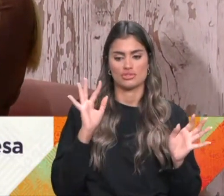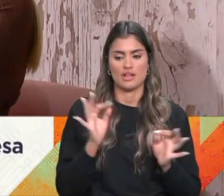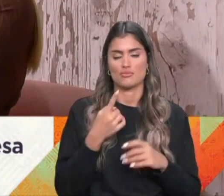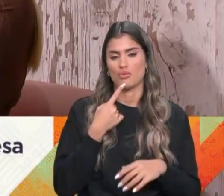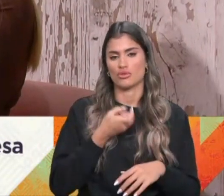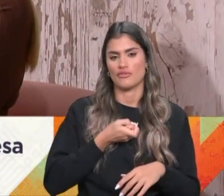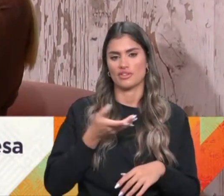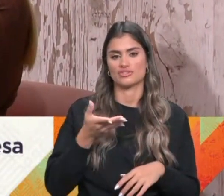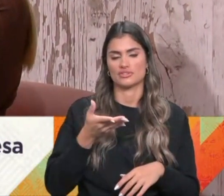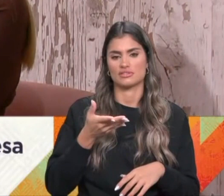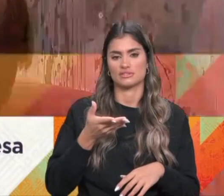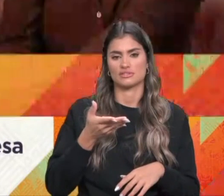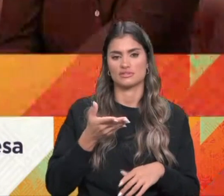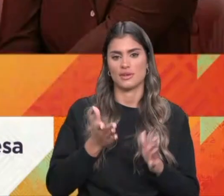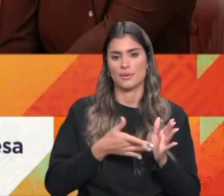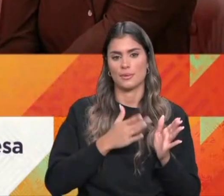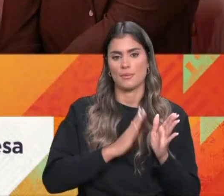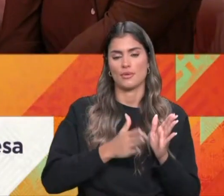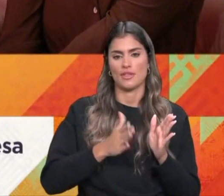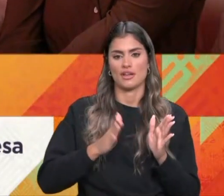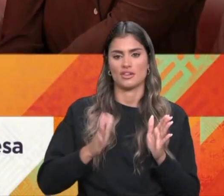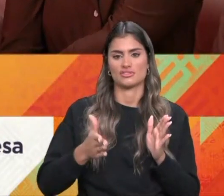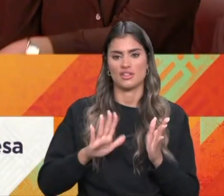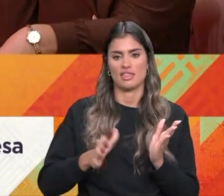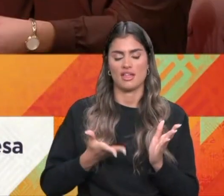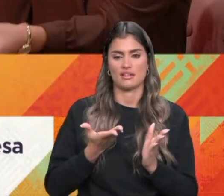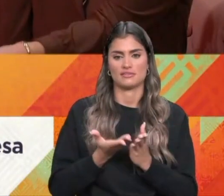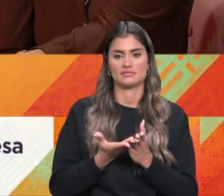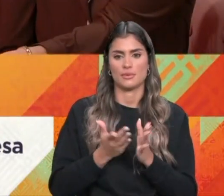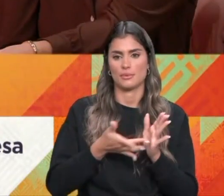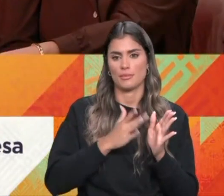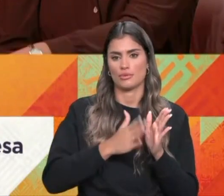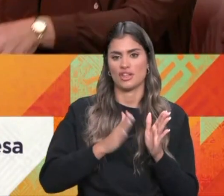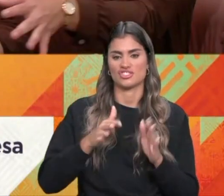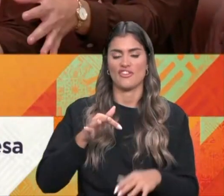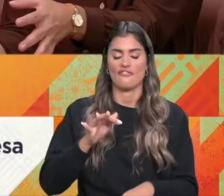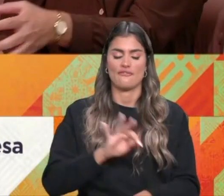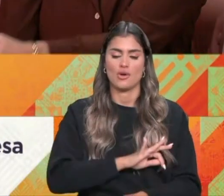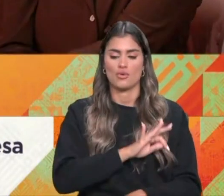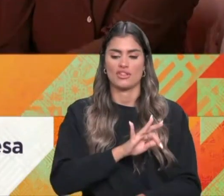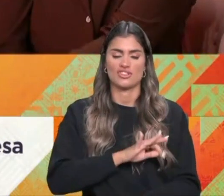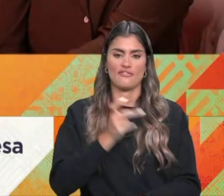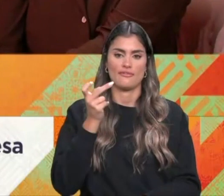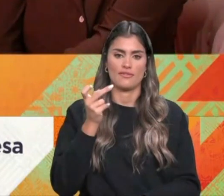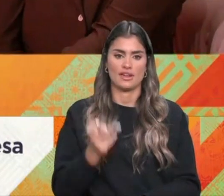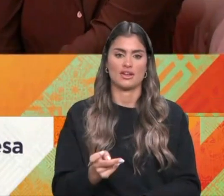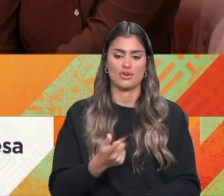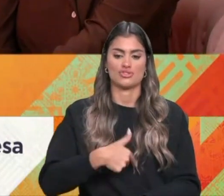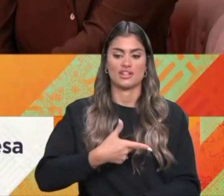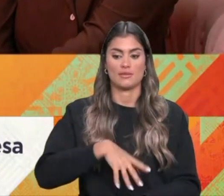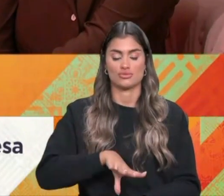sai dos acervos das bibliotecas e passam a constituir acervo das bibliotecas das faculdades. E fica ali. E fica ali. E nós queremos